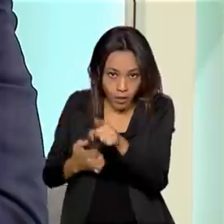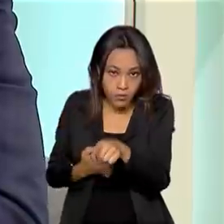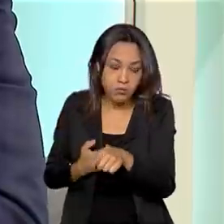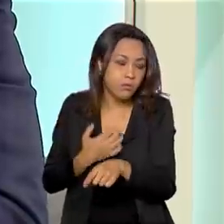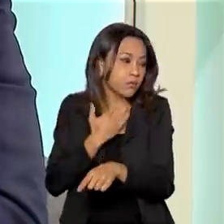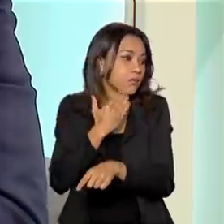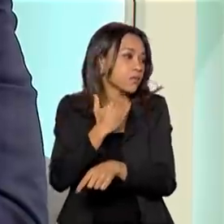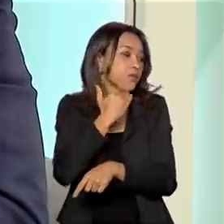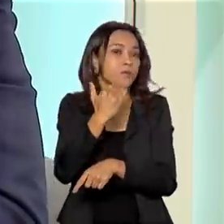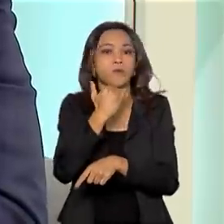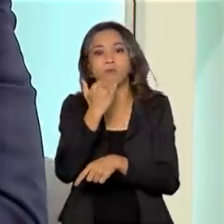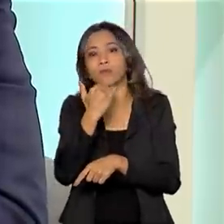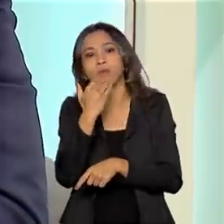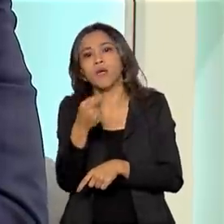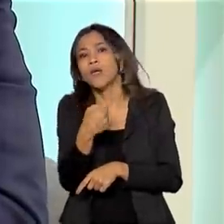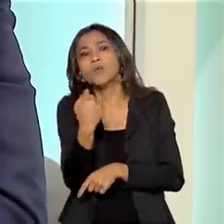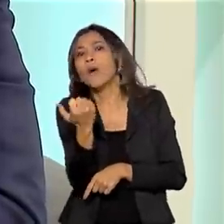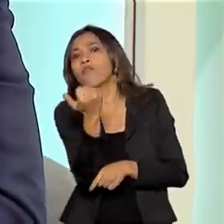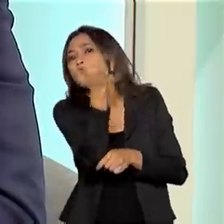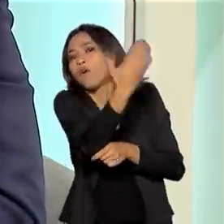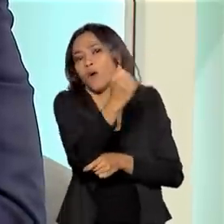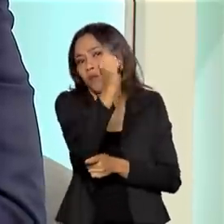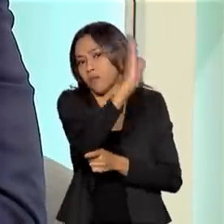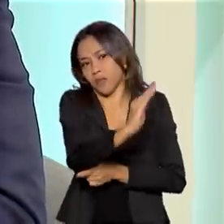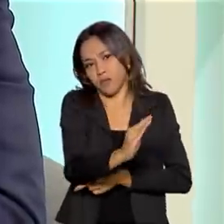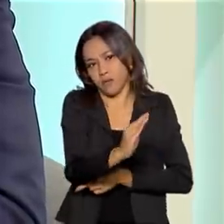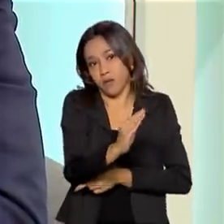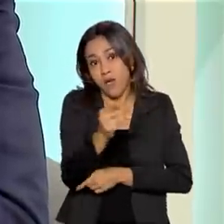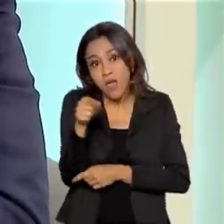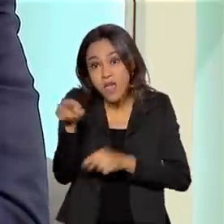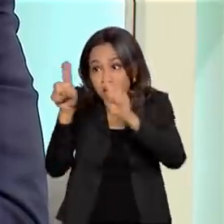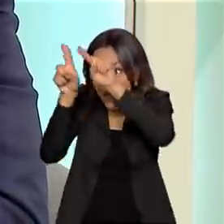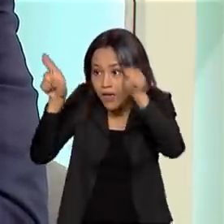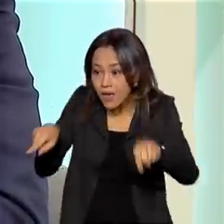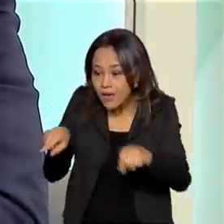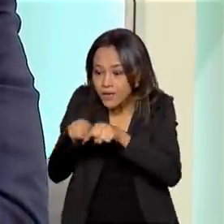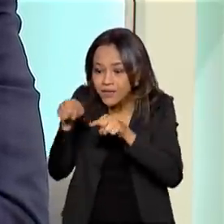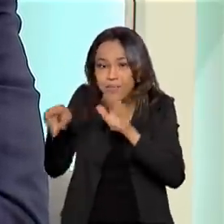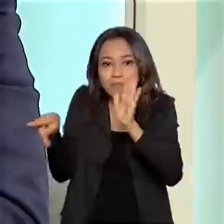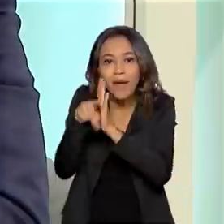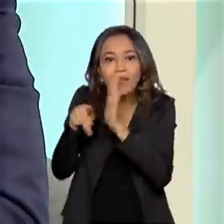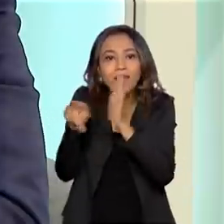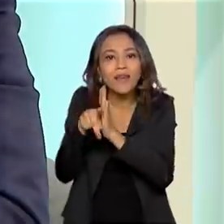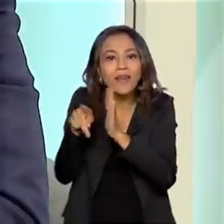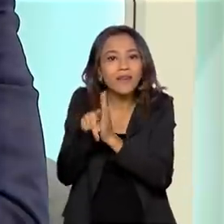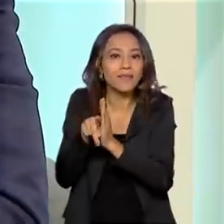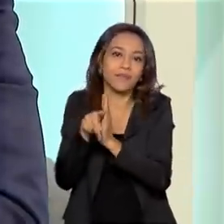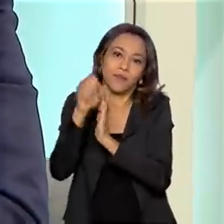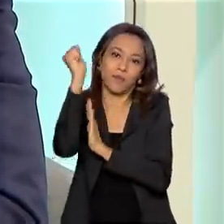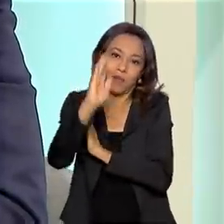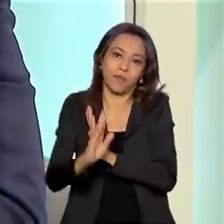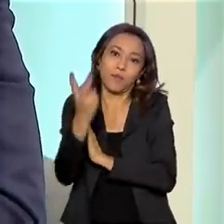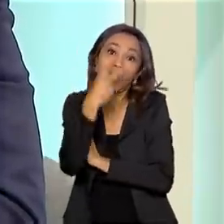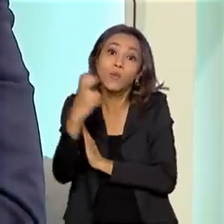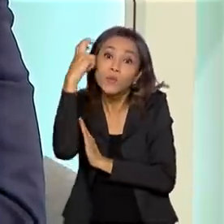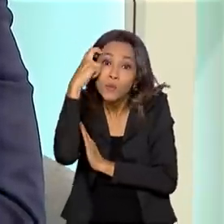internacional que está sendo importado. É um bem cultural brasileiro que está sendo